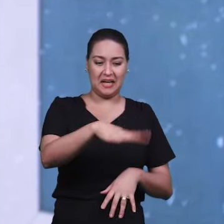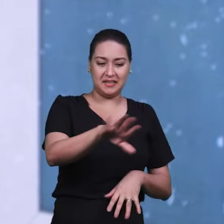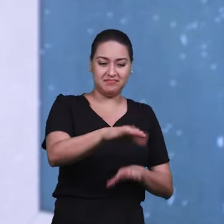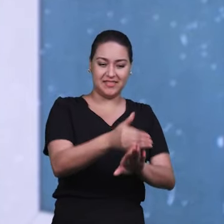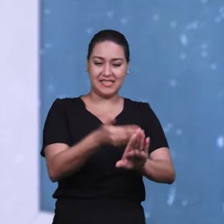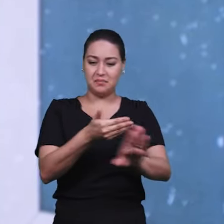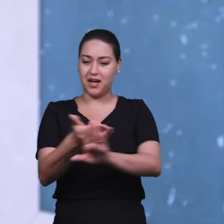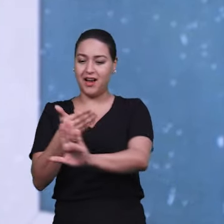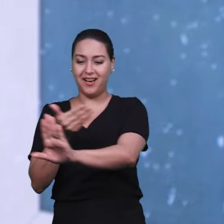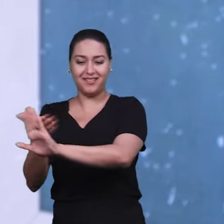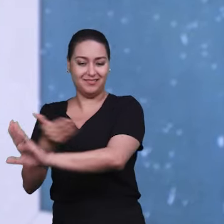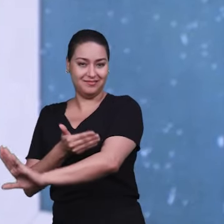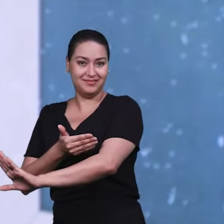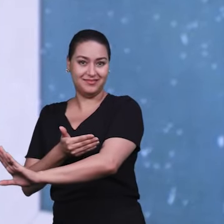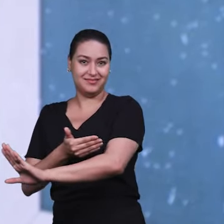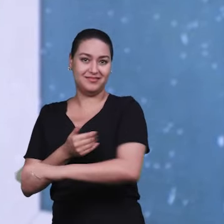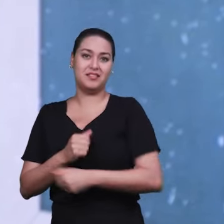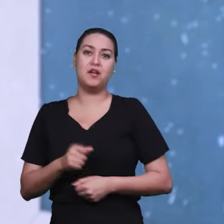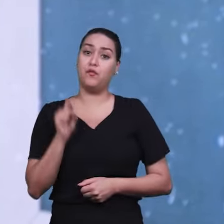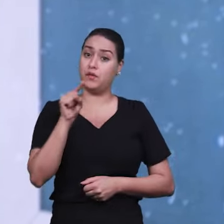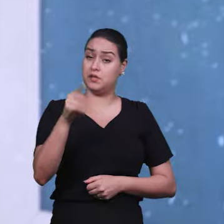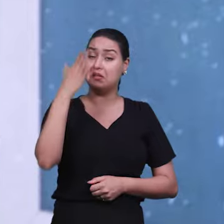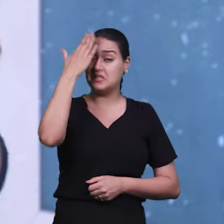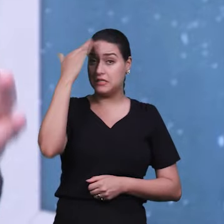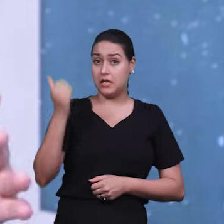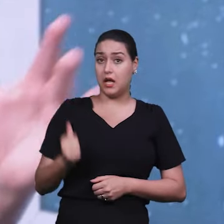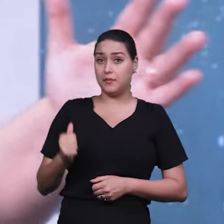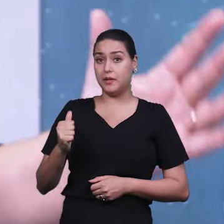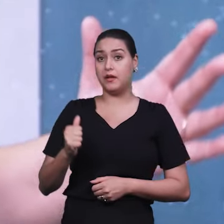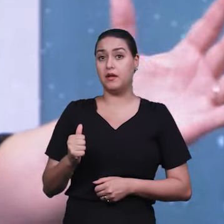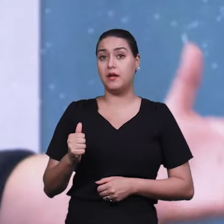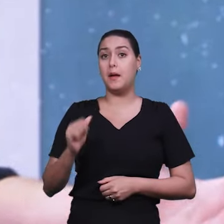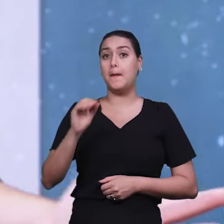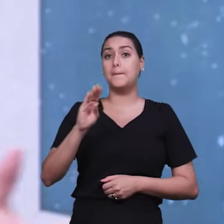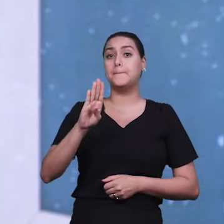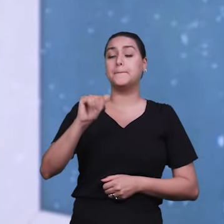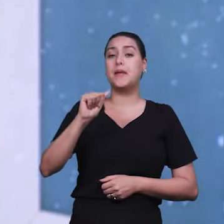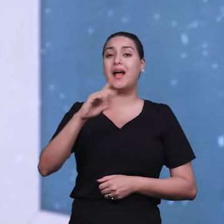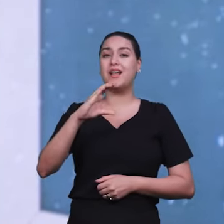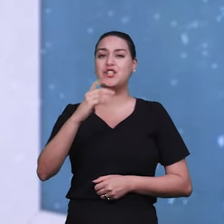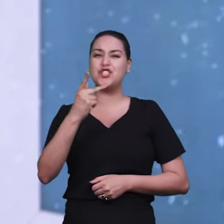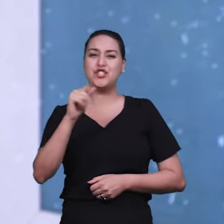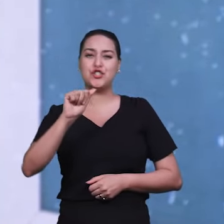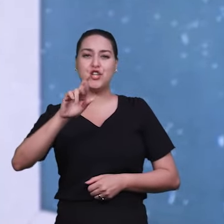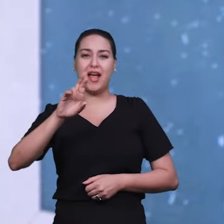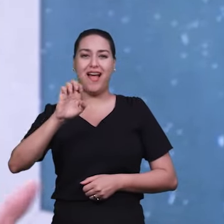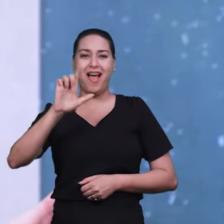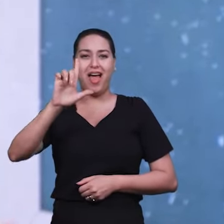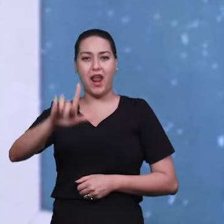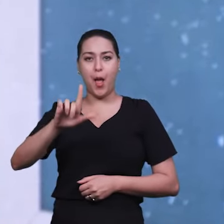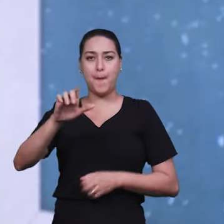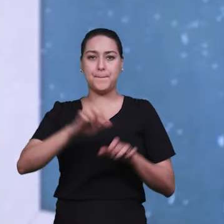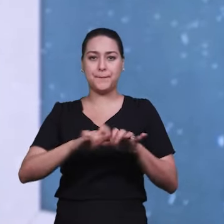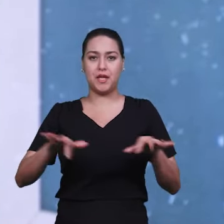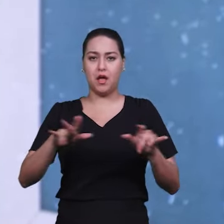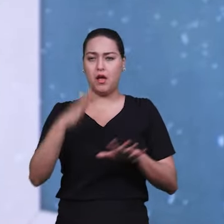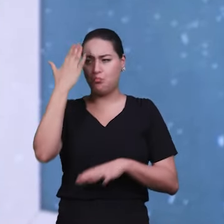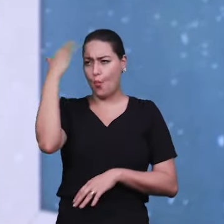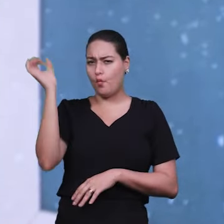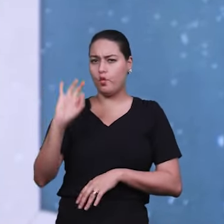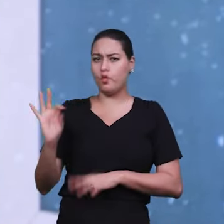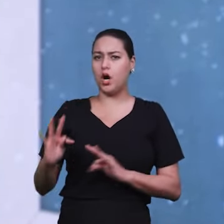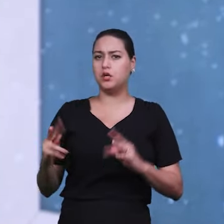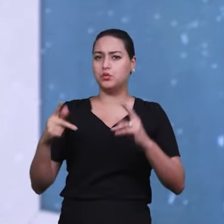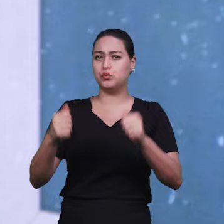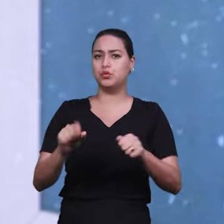é bem claro, você já entra no programa sabendo que você vai sair de lá com bacharel ou em piano. Então, eu sou pianista, eu não sei tudo de música. Por exemplo, eu